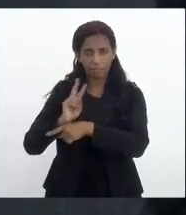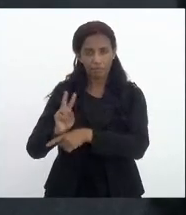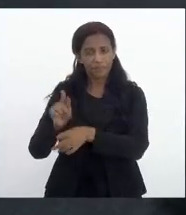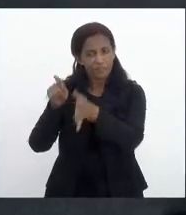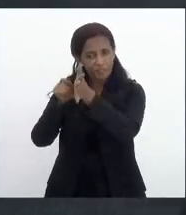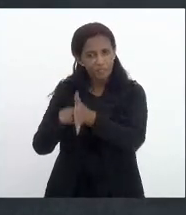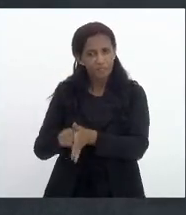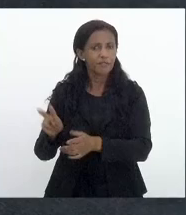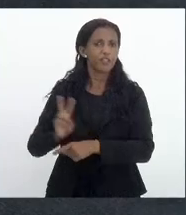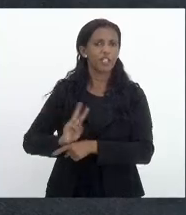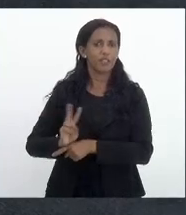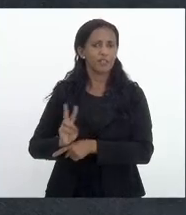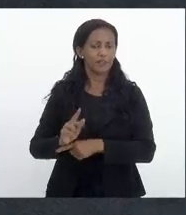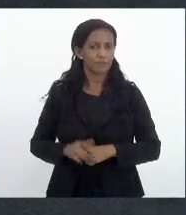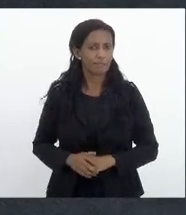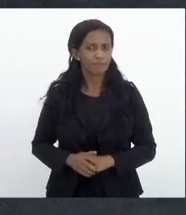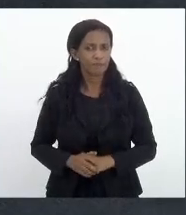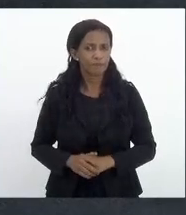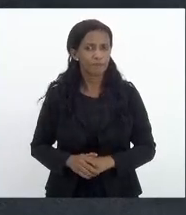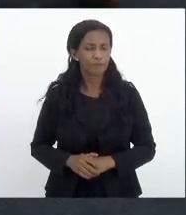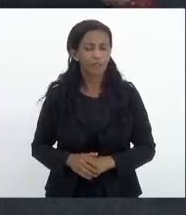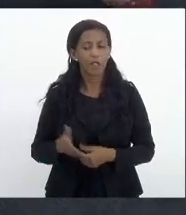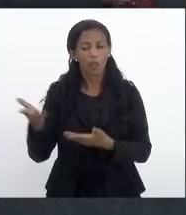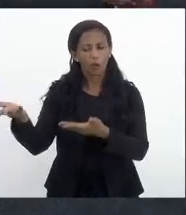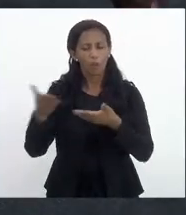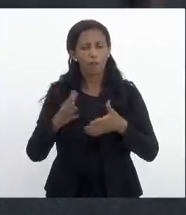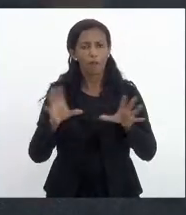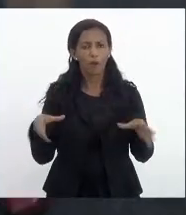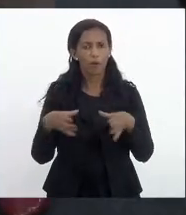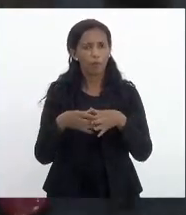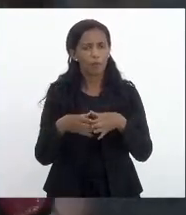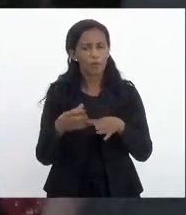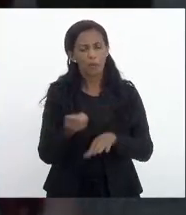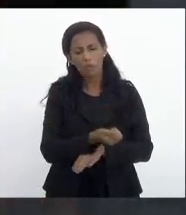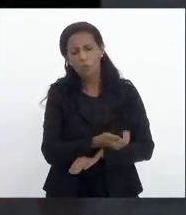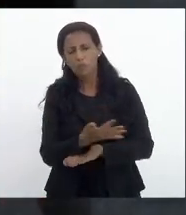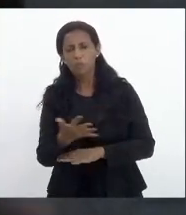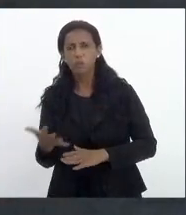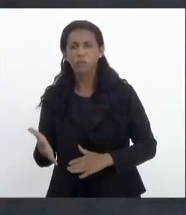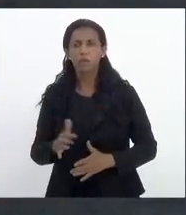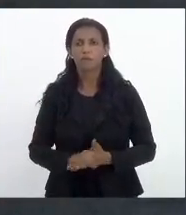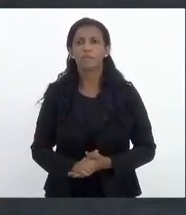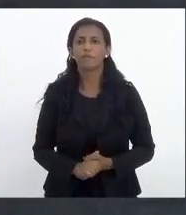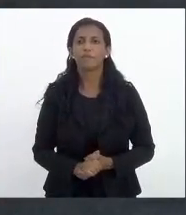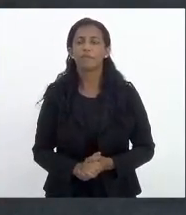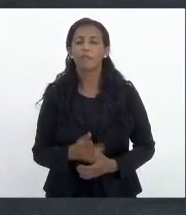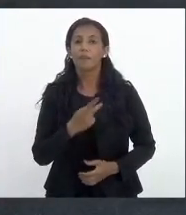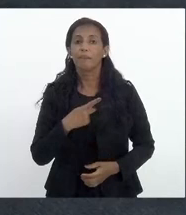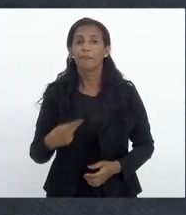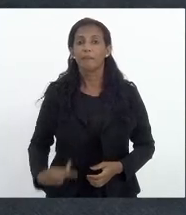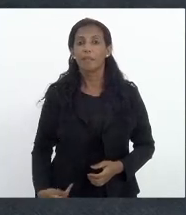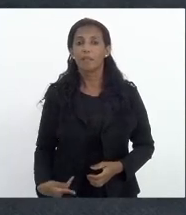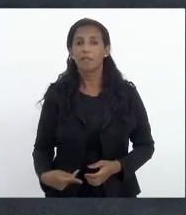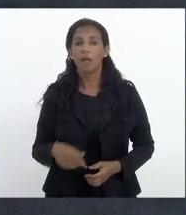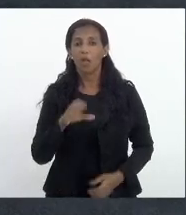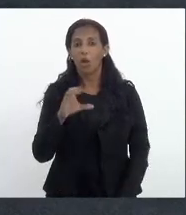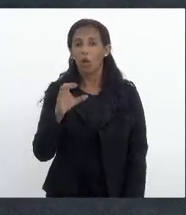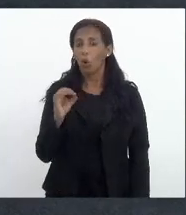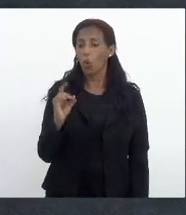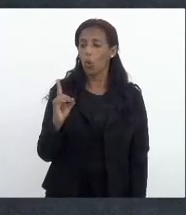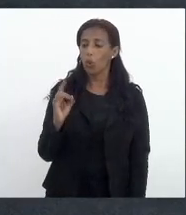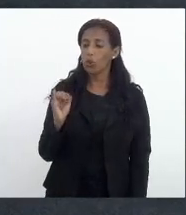chamamos na comissão entre tantos o presidente da Codim